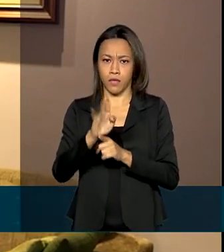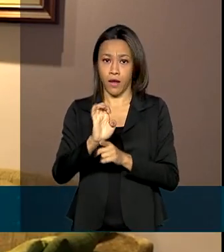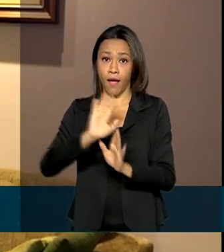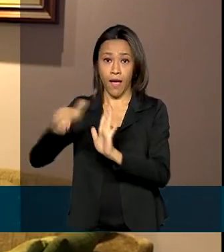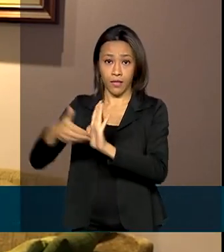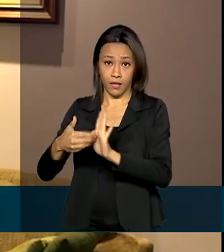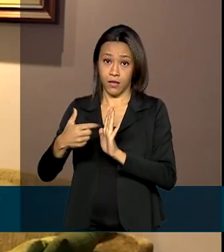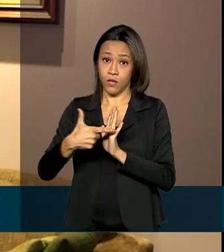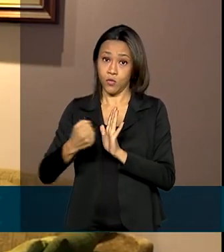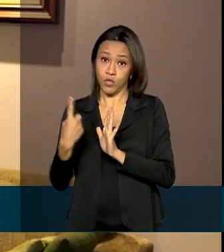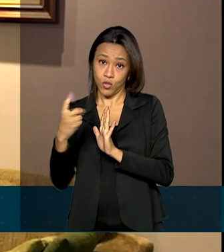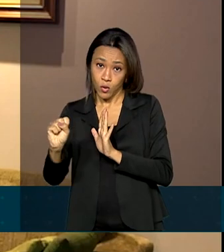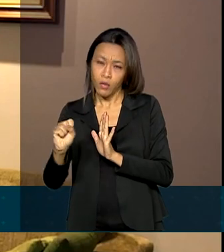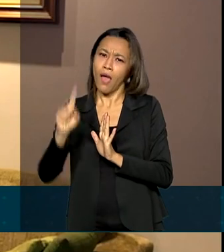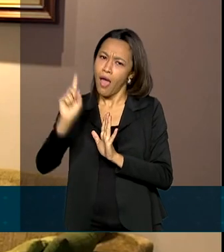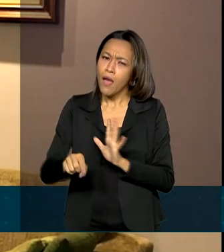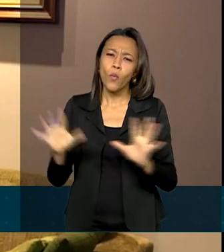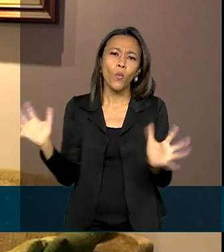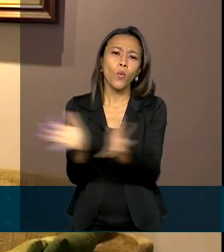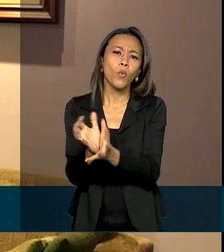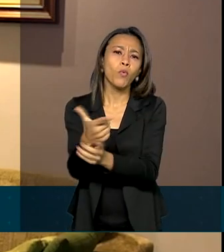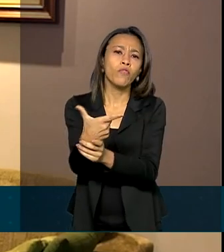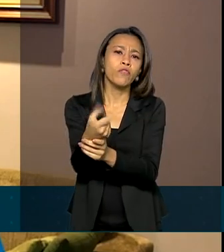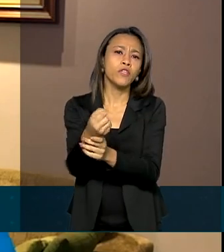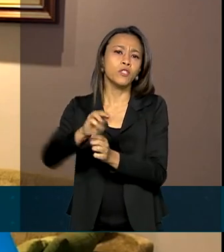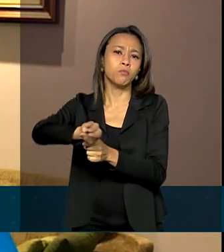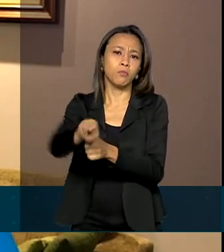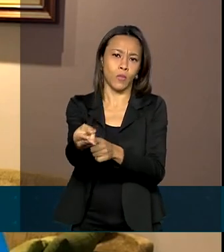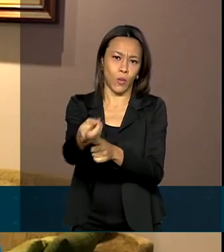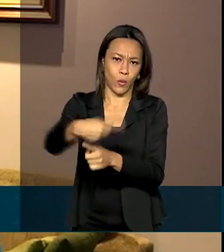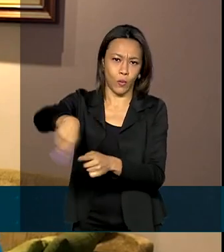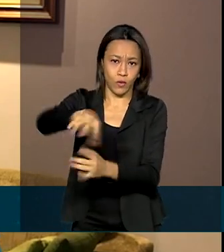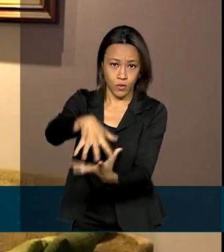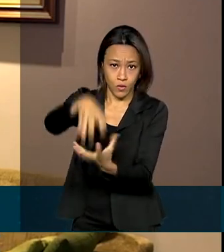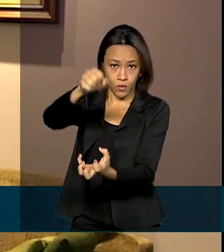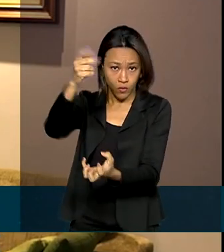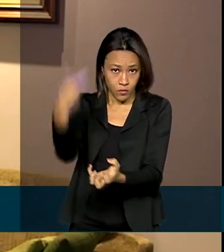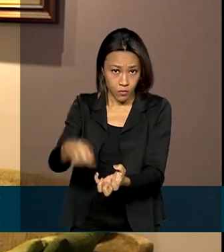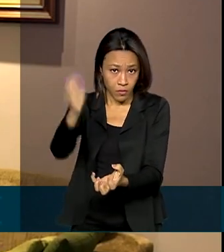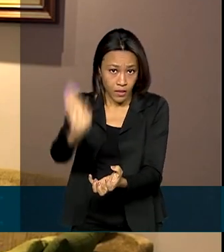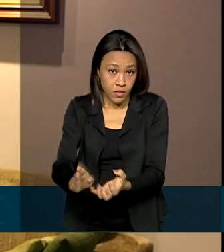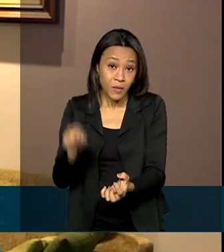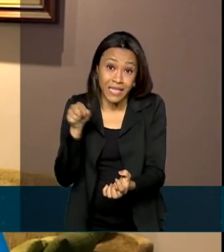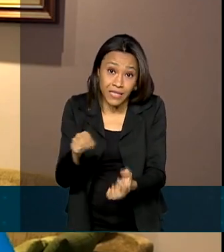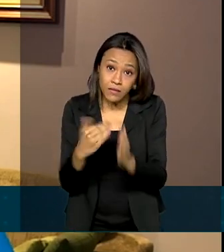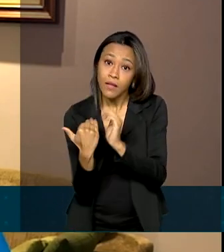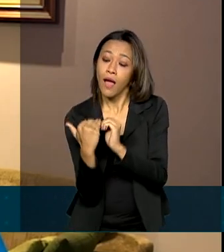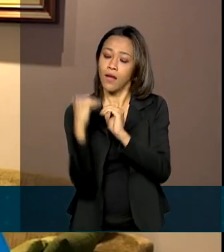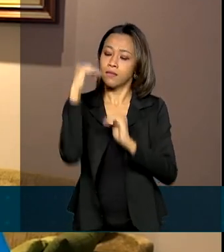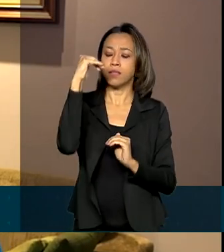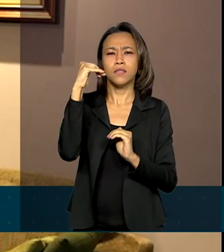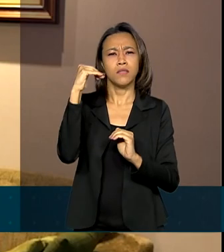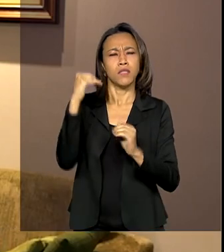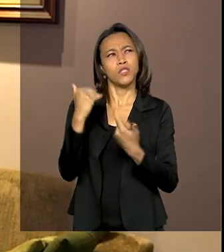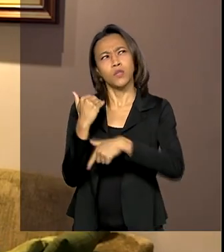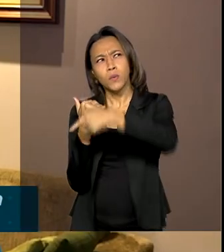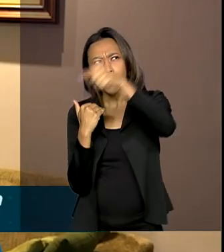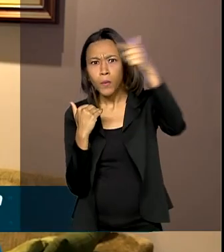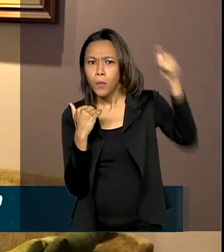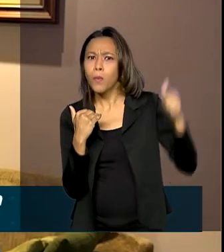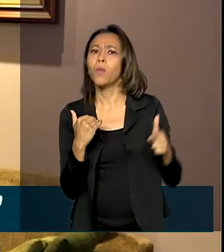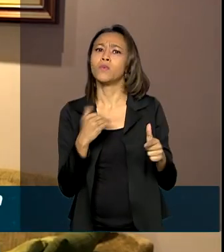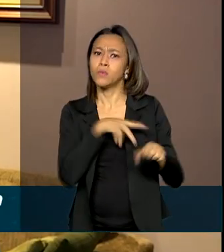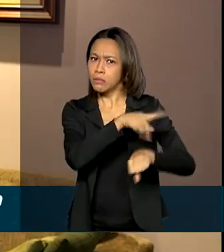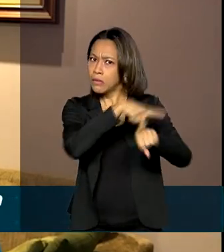eram quase 20 milhões de idosos no país. Este número é superior à população de muitos países.